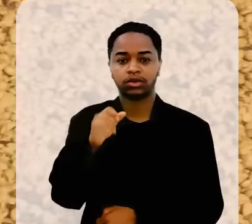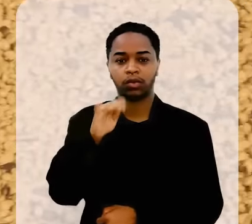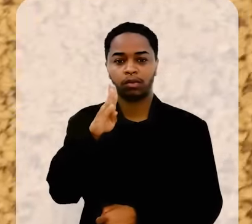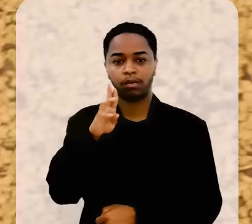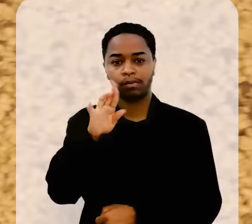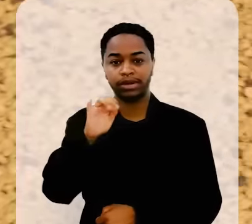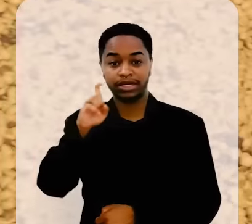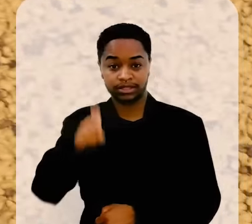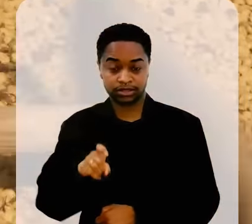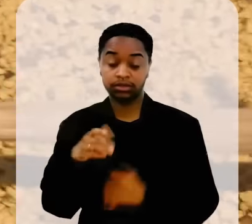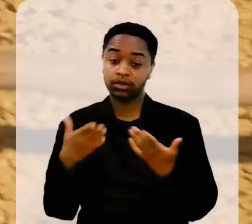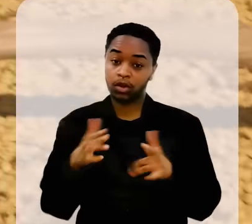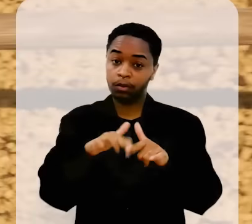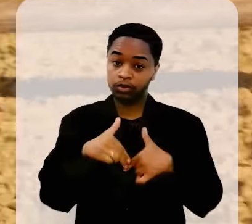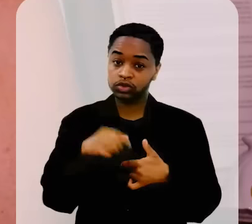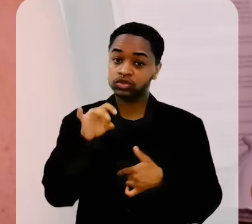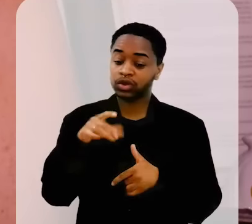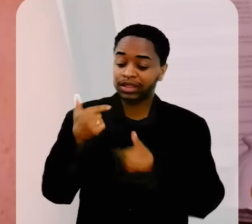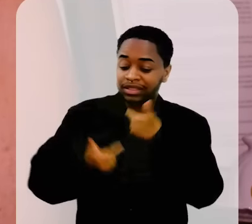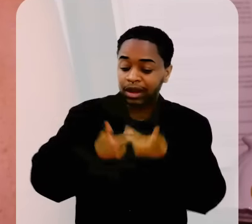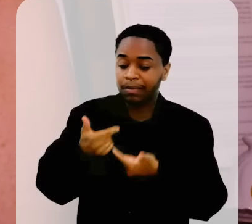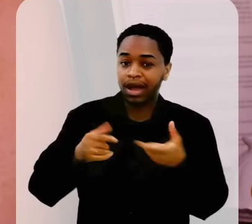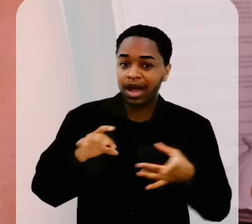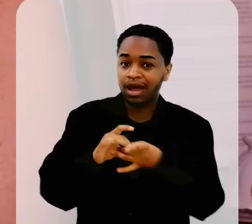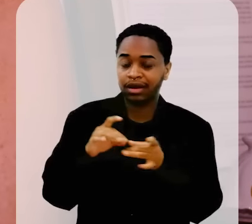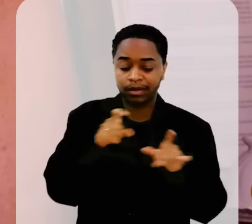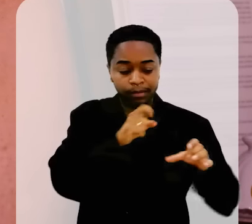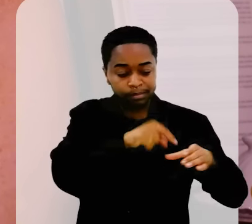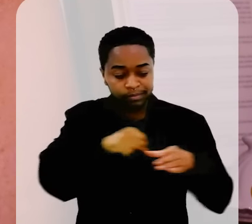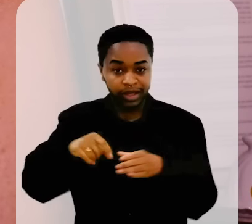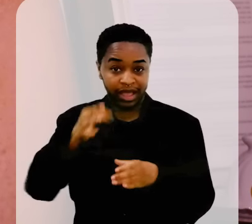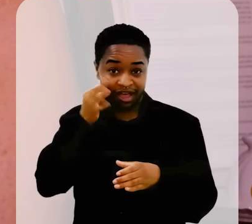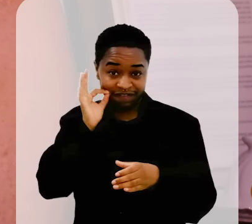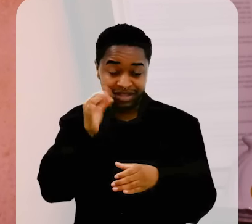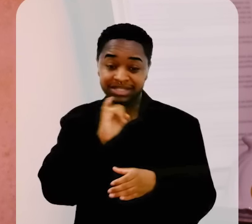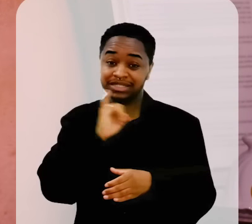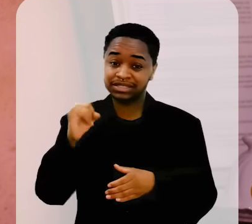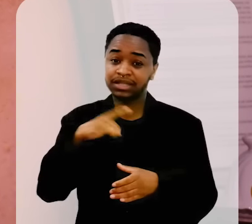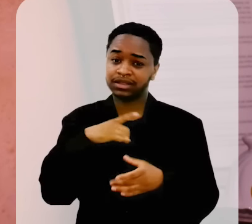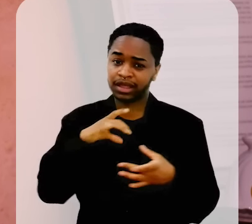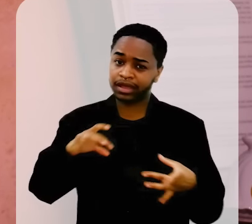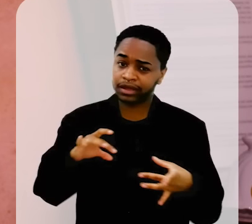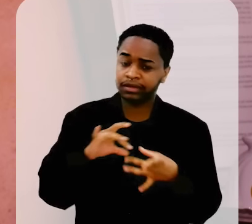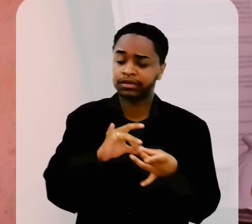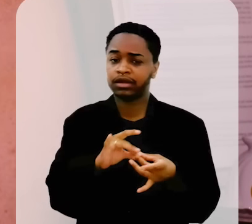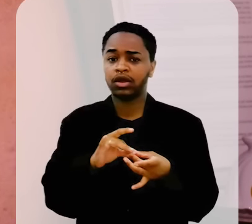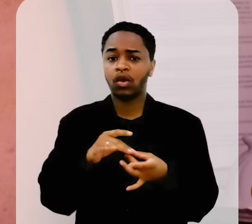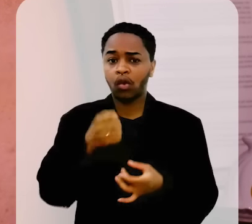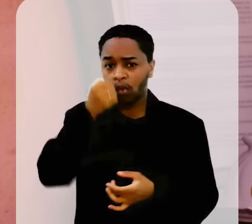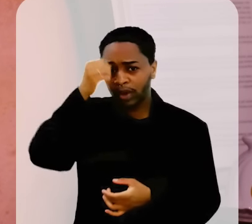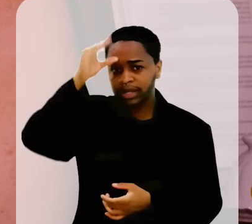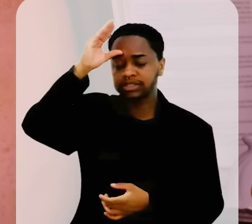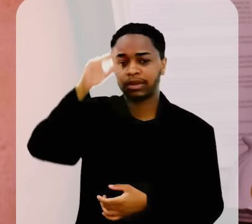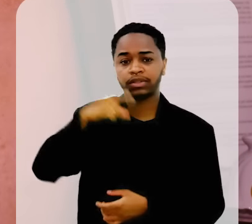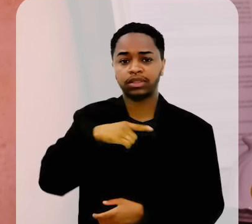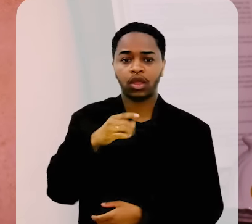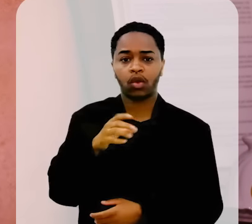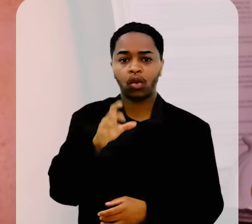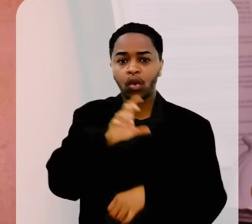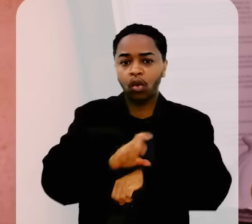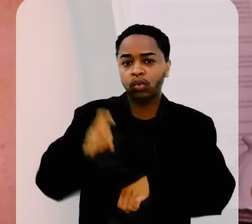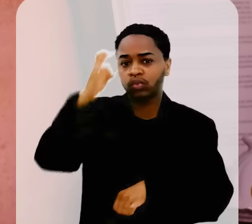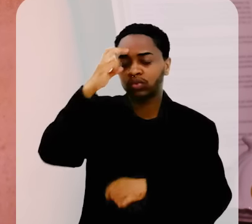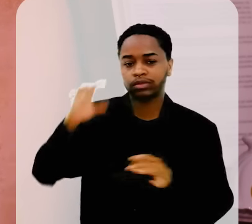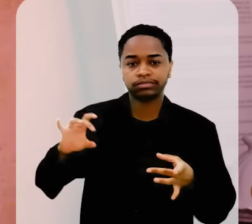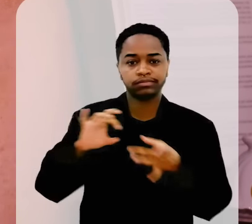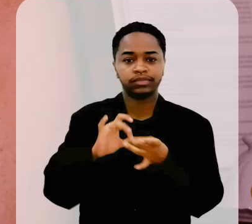olho no BRICS. senão não dá. E por isso que só trabalha com café quem realmente tiver raízes, tiver um